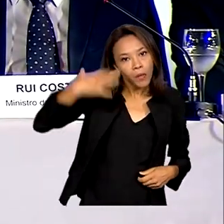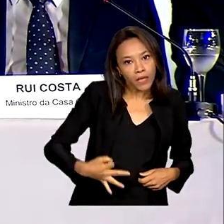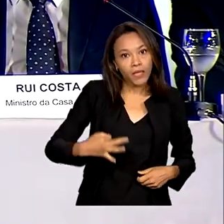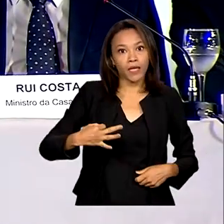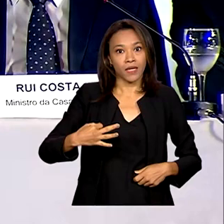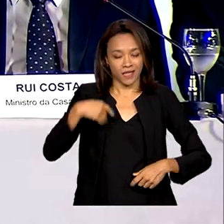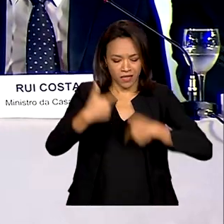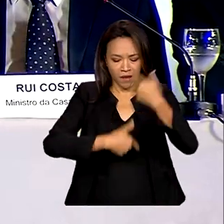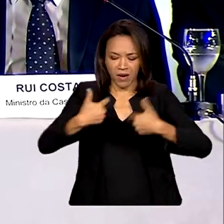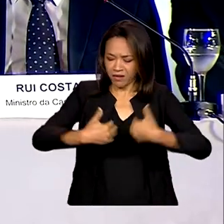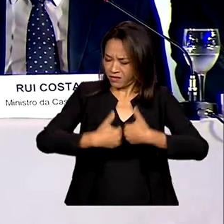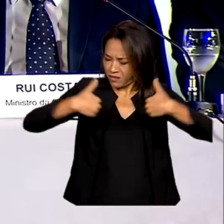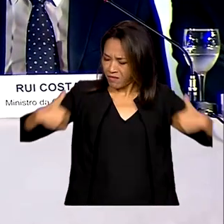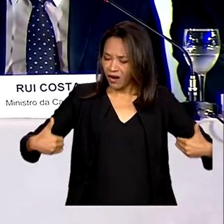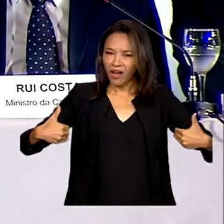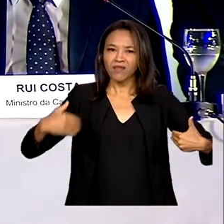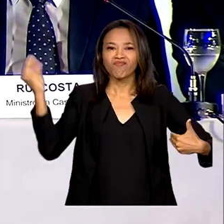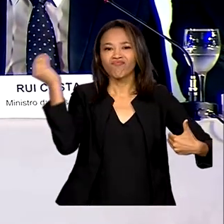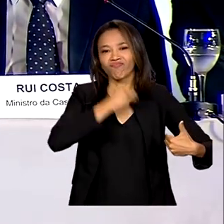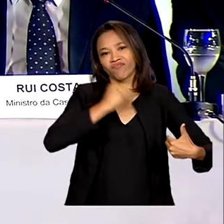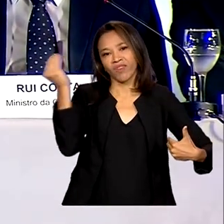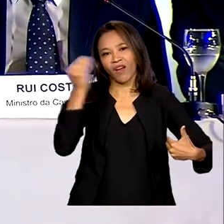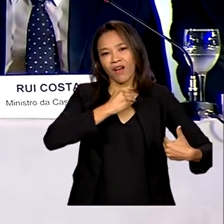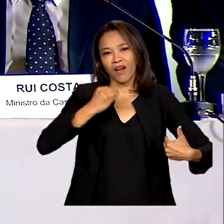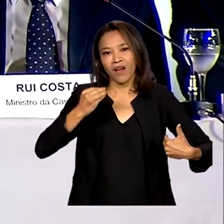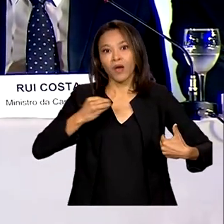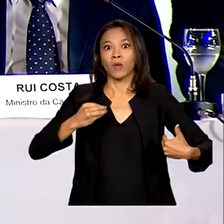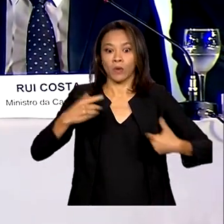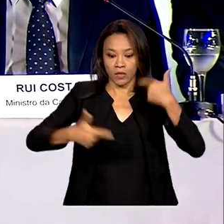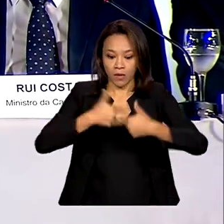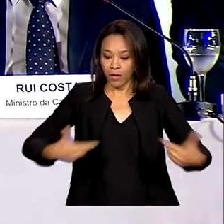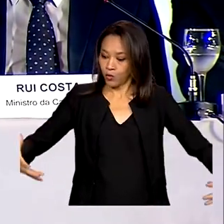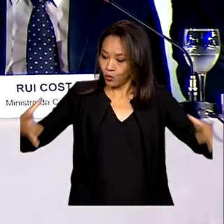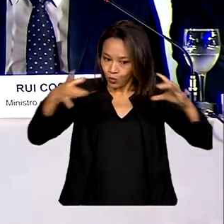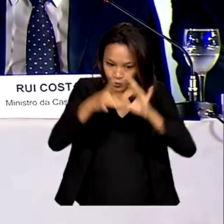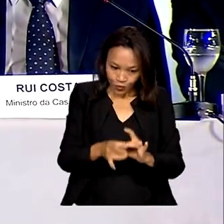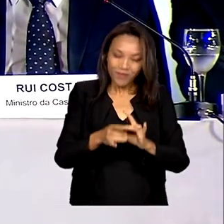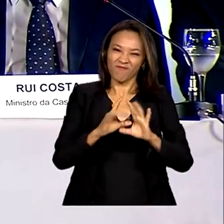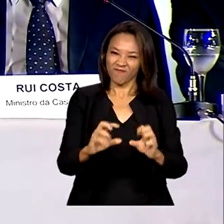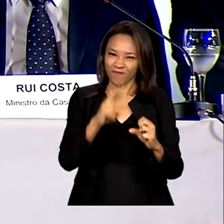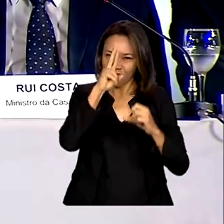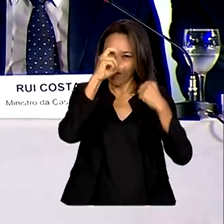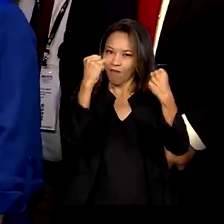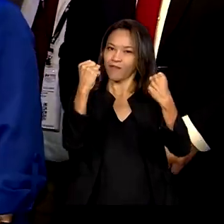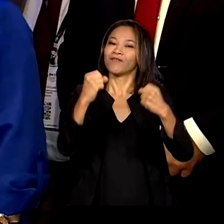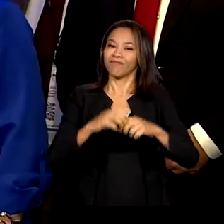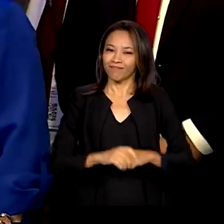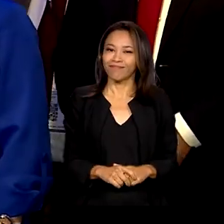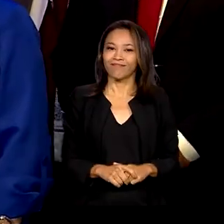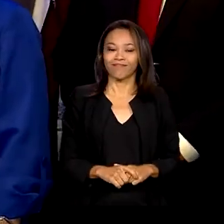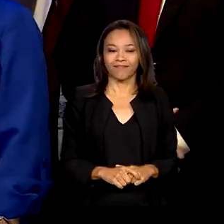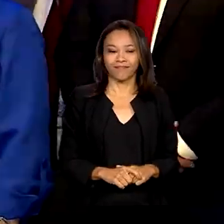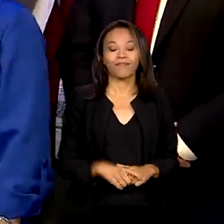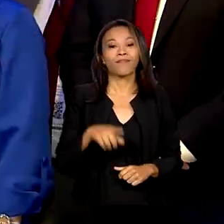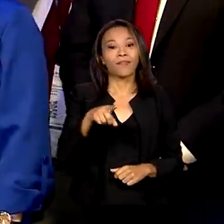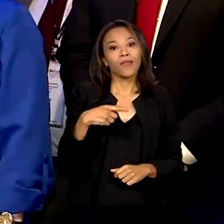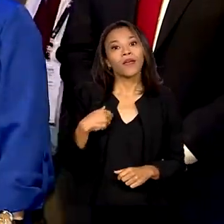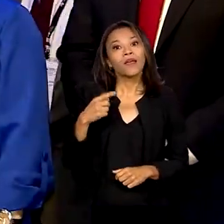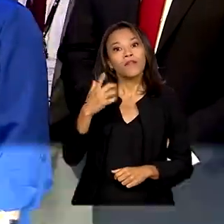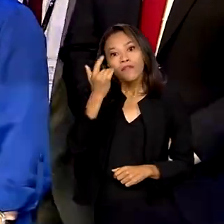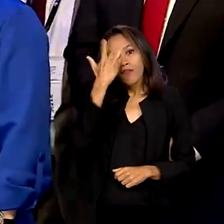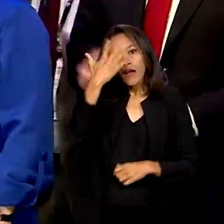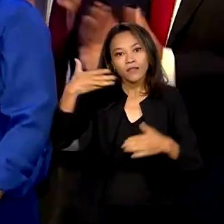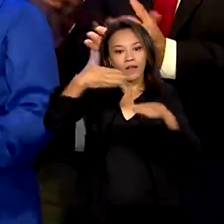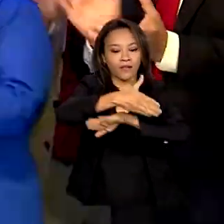E para facilitar o